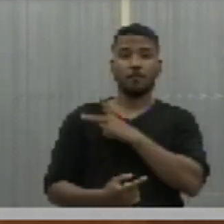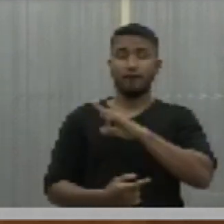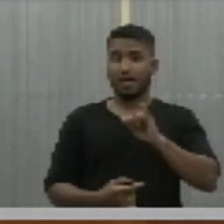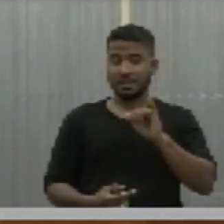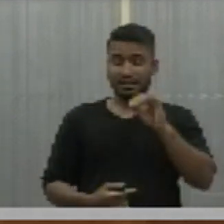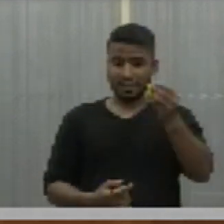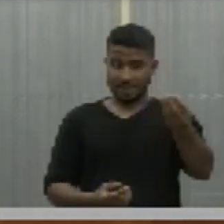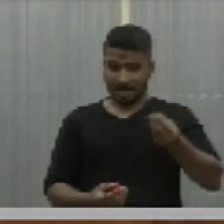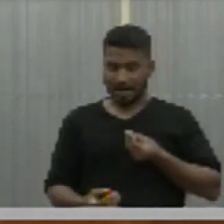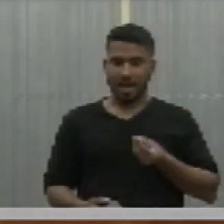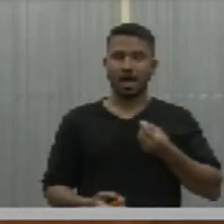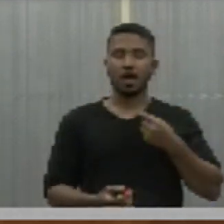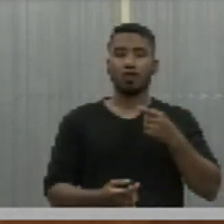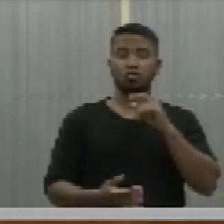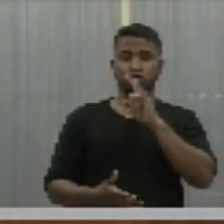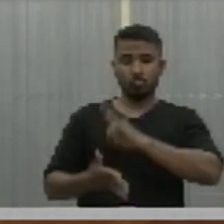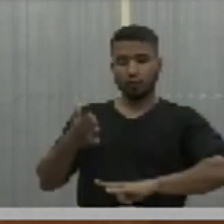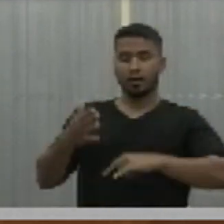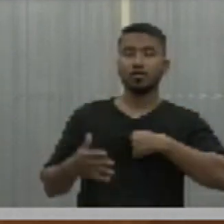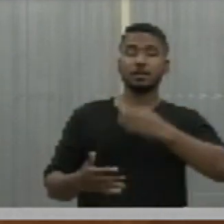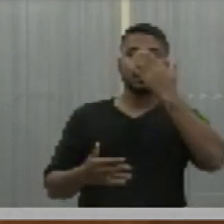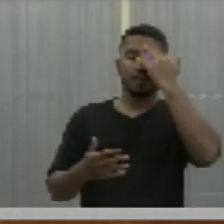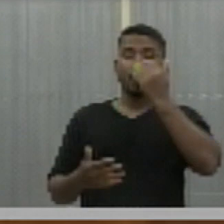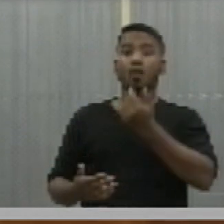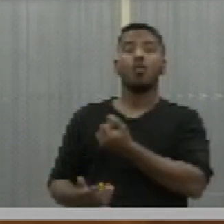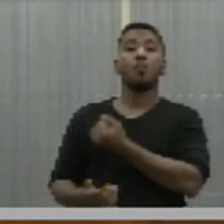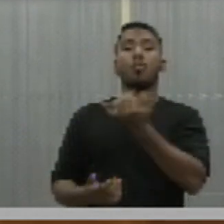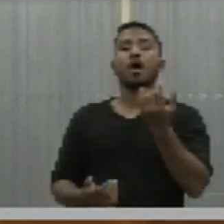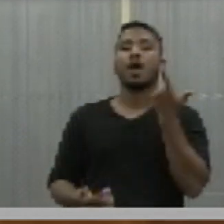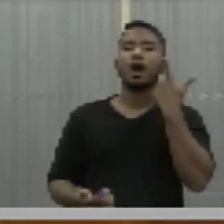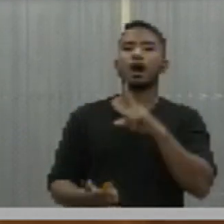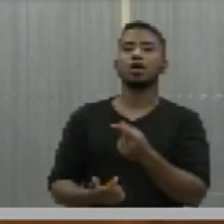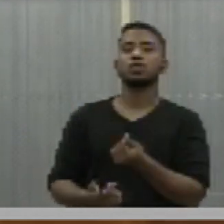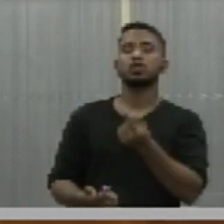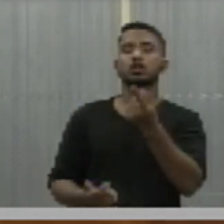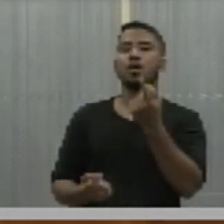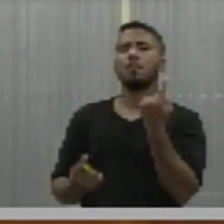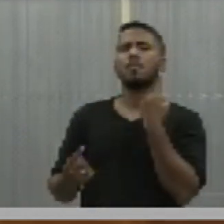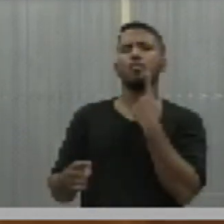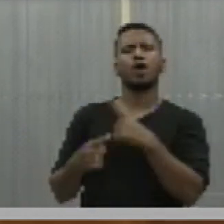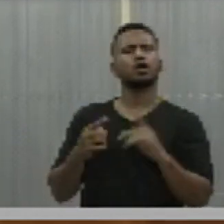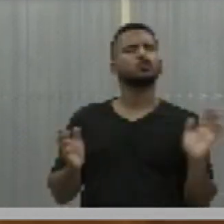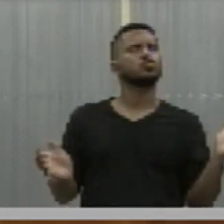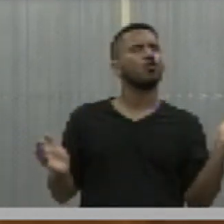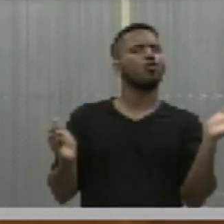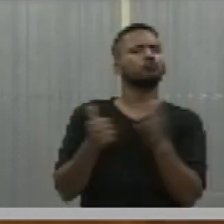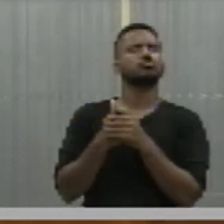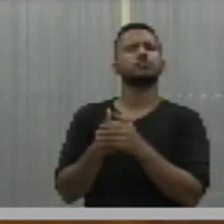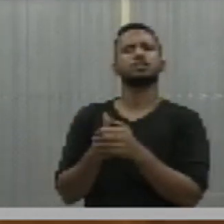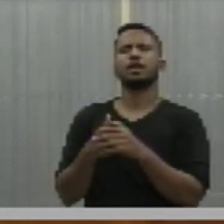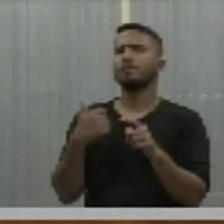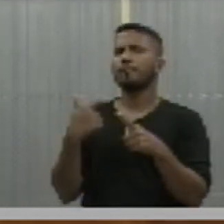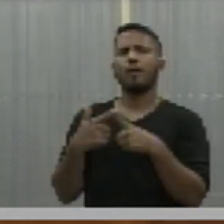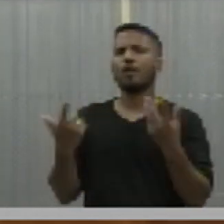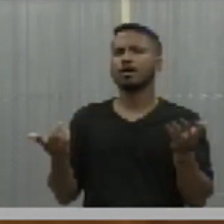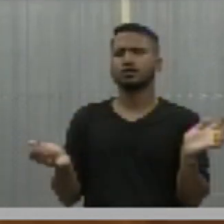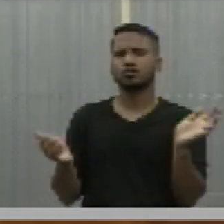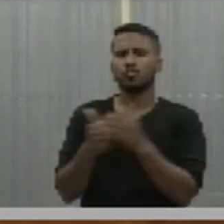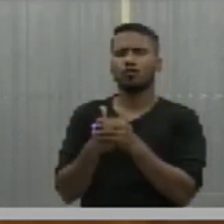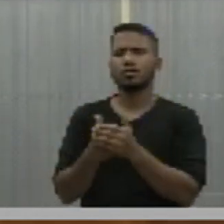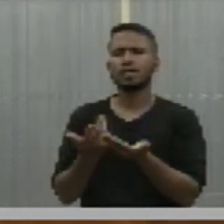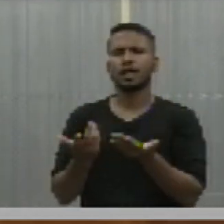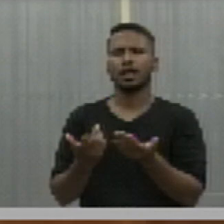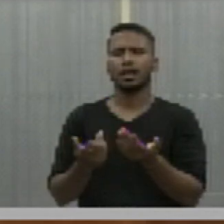se eles entregar, nós vamos saber qual é o lucro que eles ganham. Por que esconder o lucro? Por que esconder o lucro